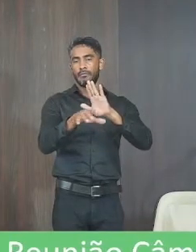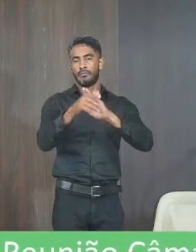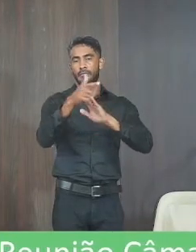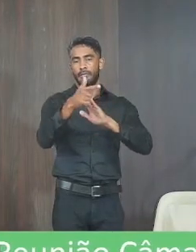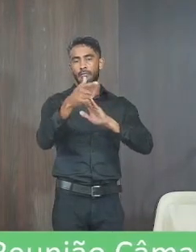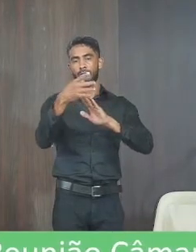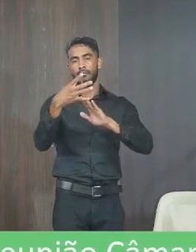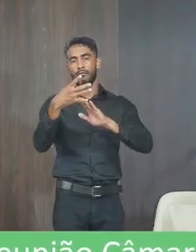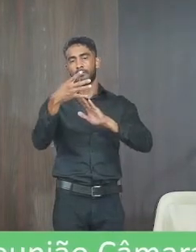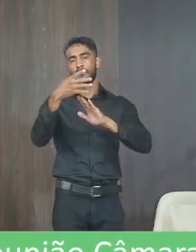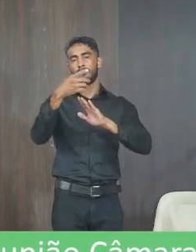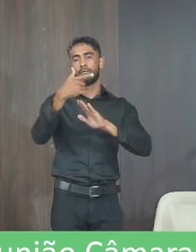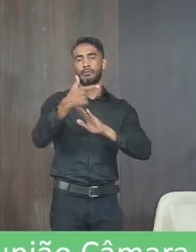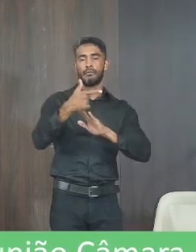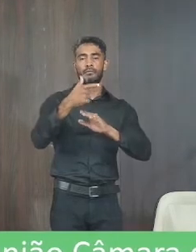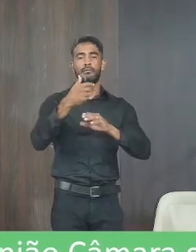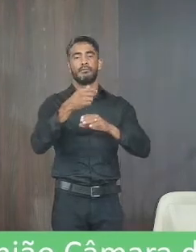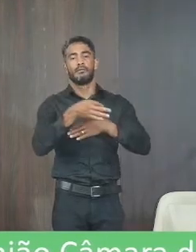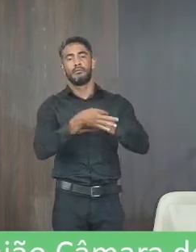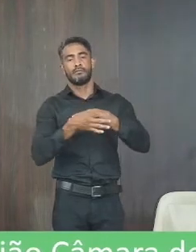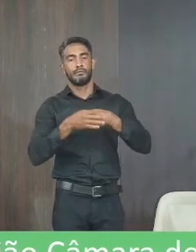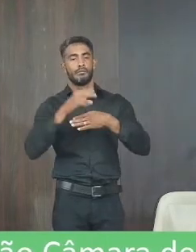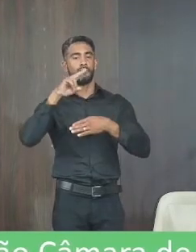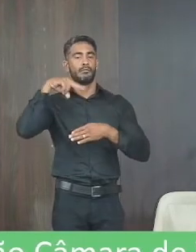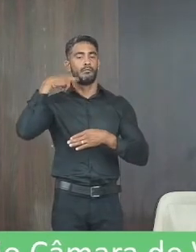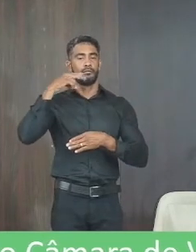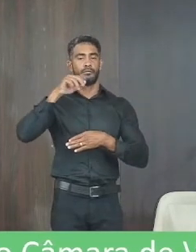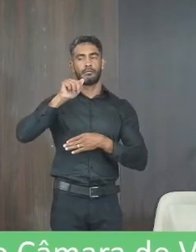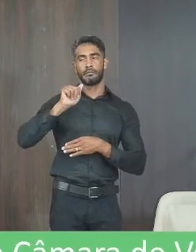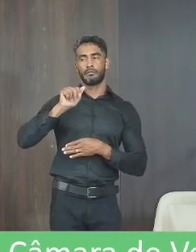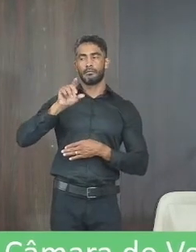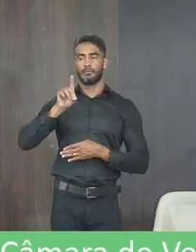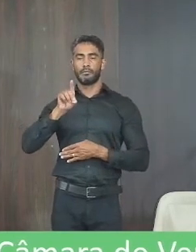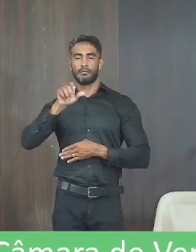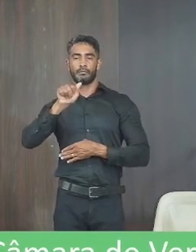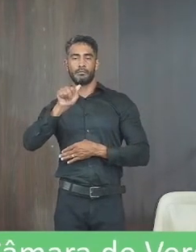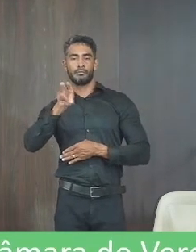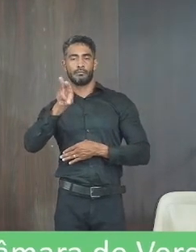248 2022 de autoria do vereador Adauri Cordeiro